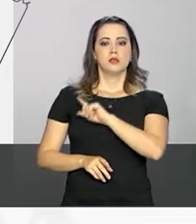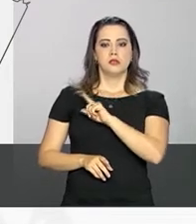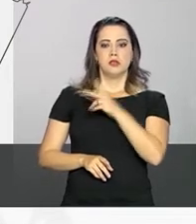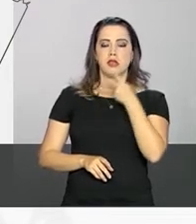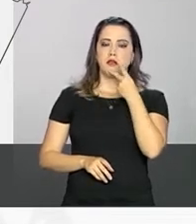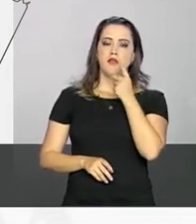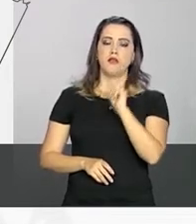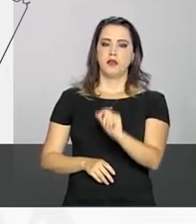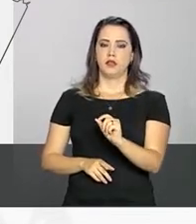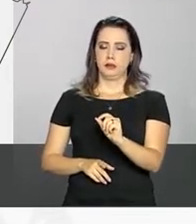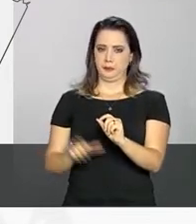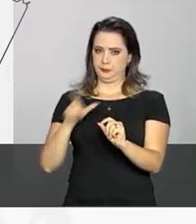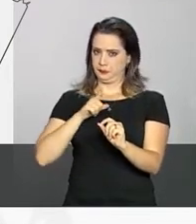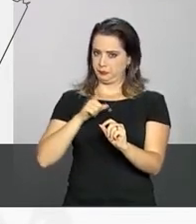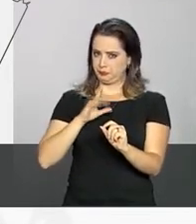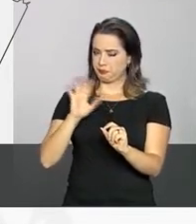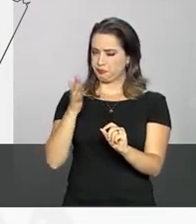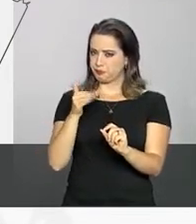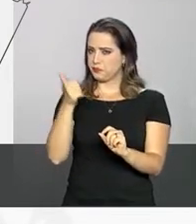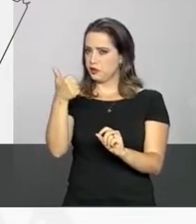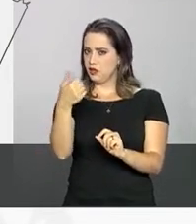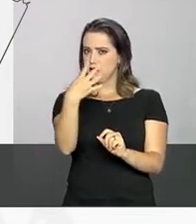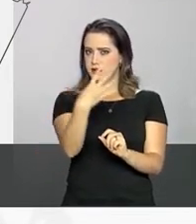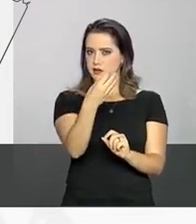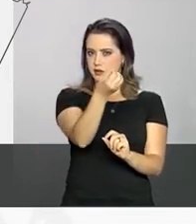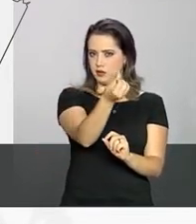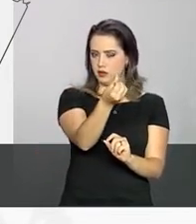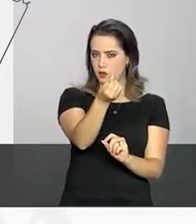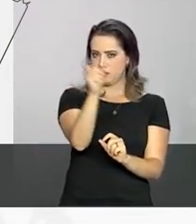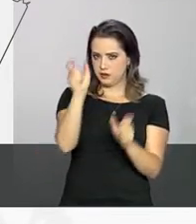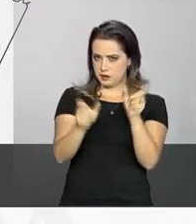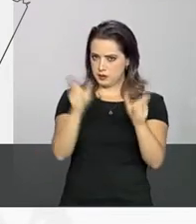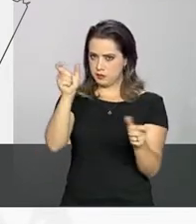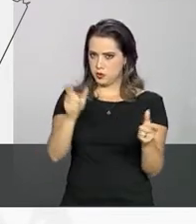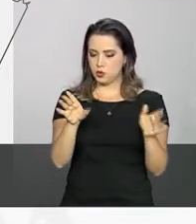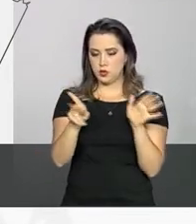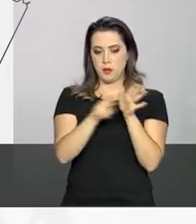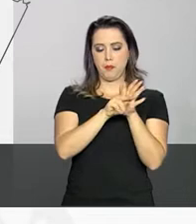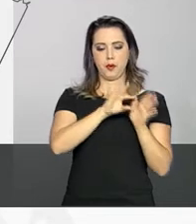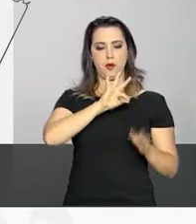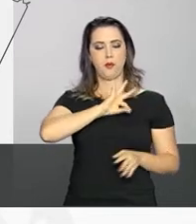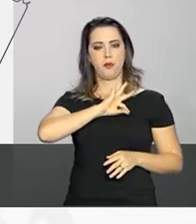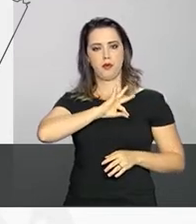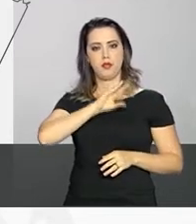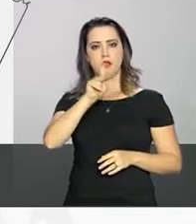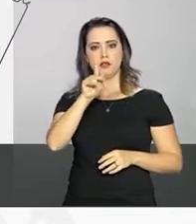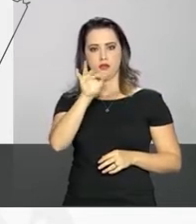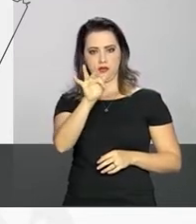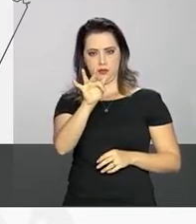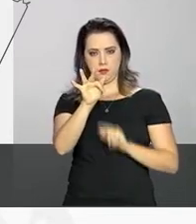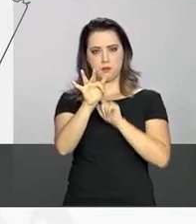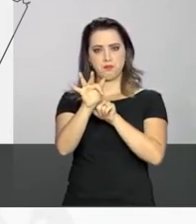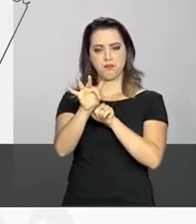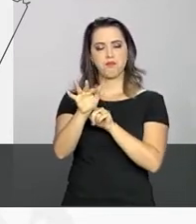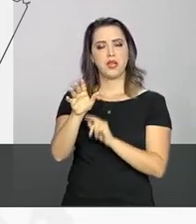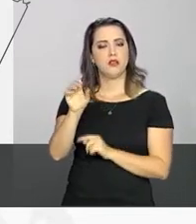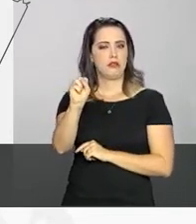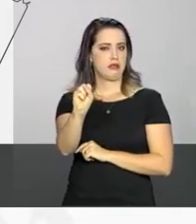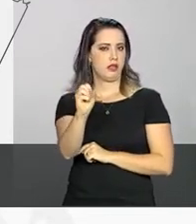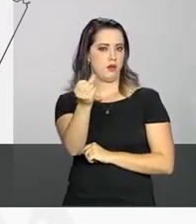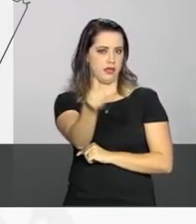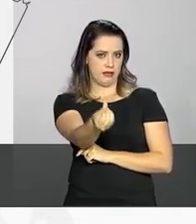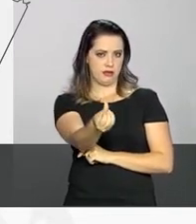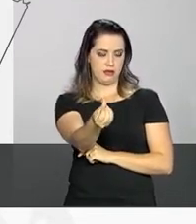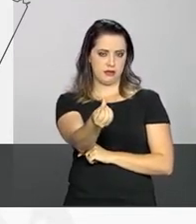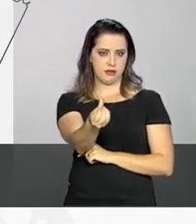146 homens da Polícia Federal, 86 homens e mulheres da